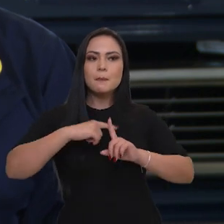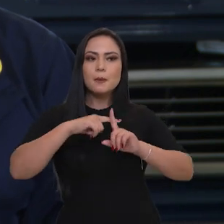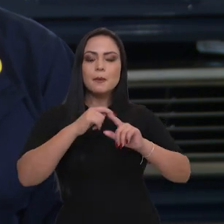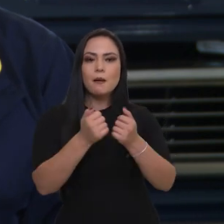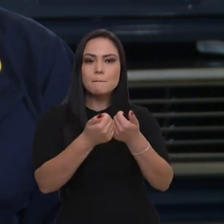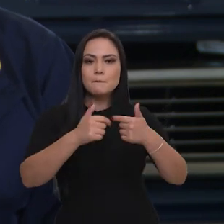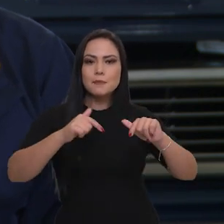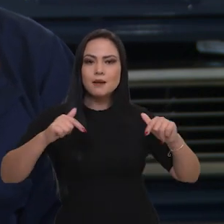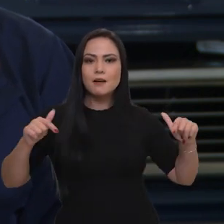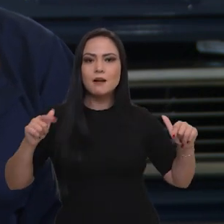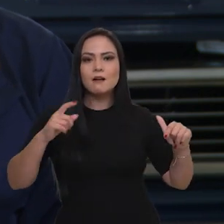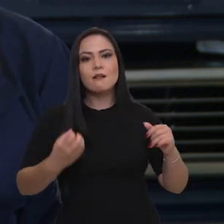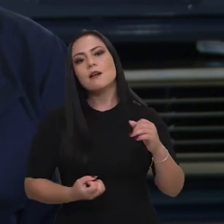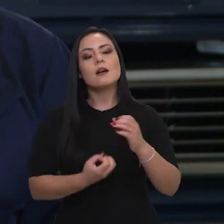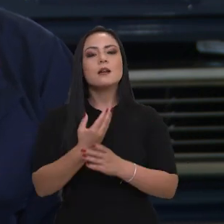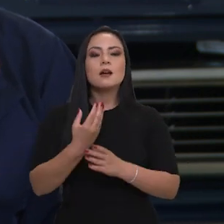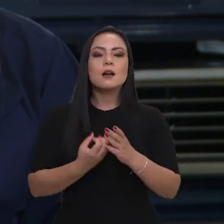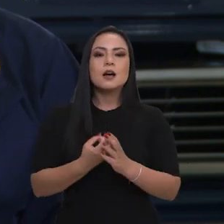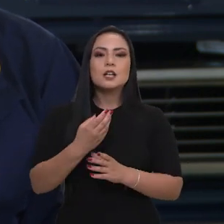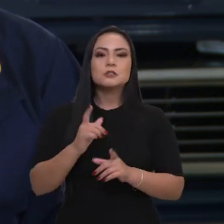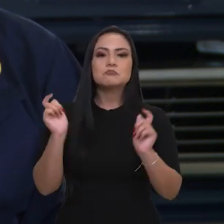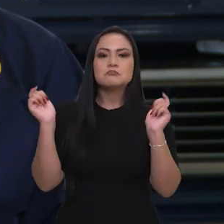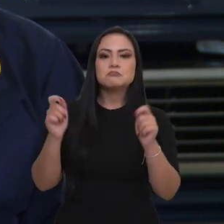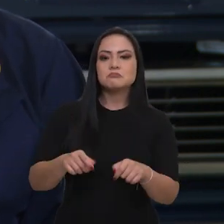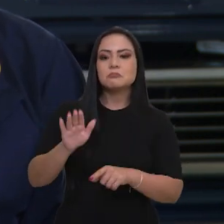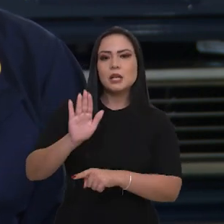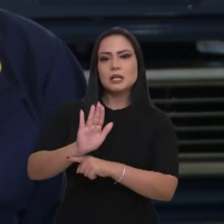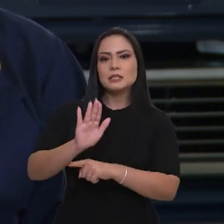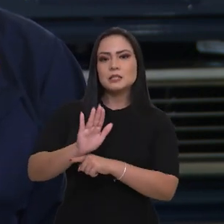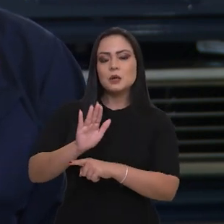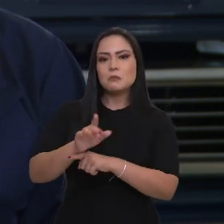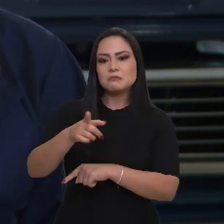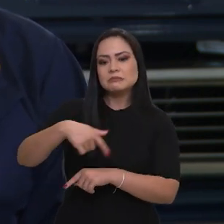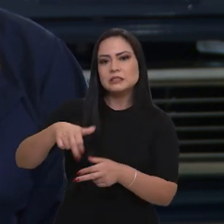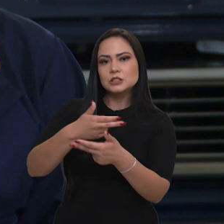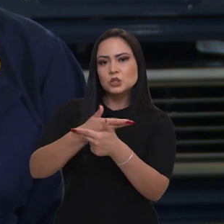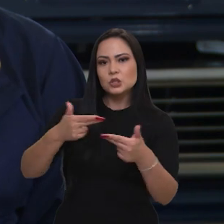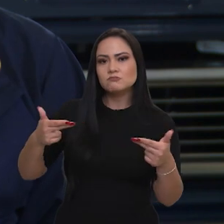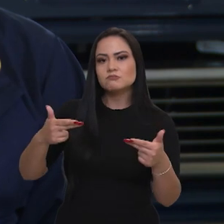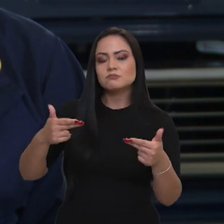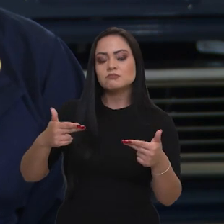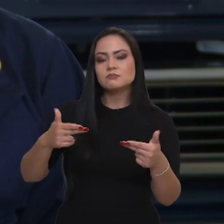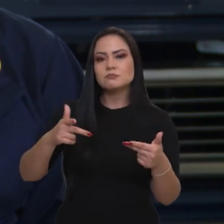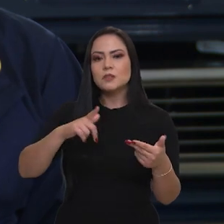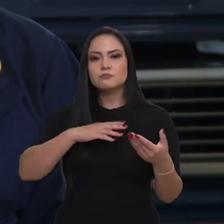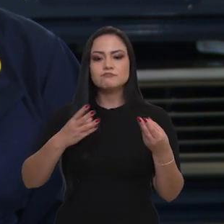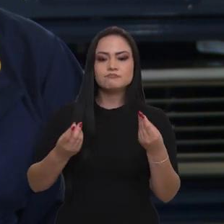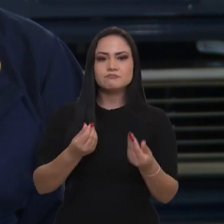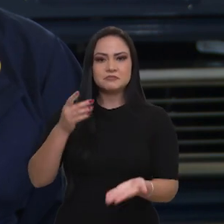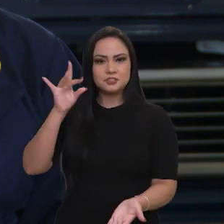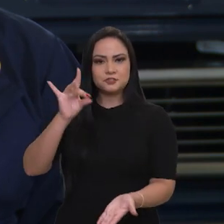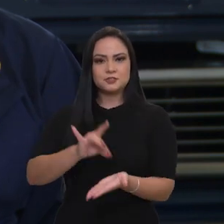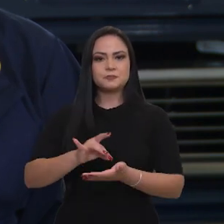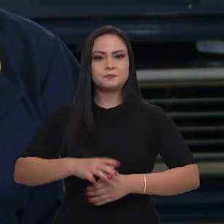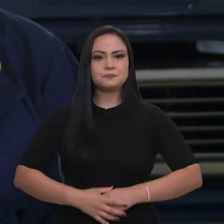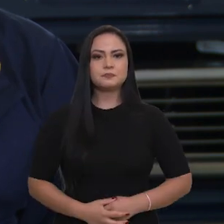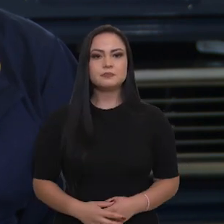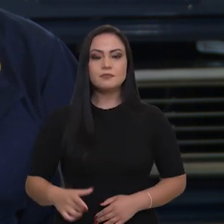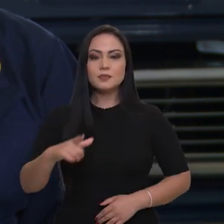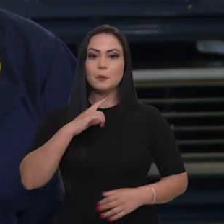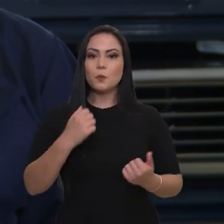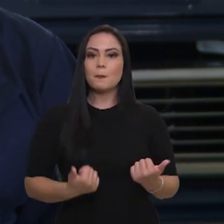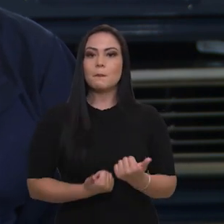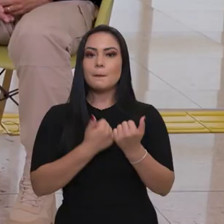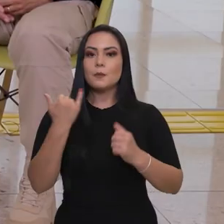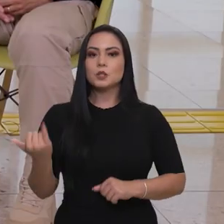instrumentos de cooperação para que isso seja efetivado. Temos um apoio importante também, não posso deixar de